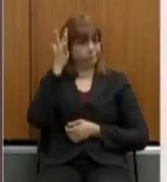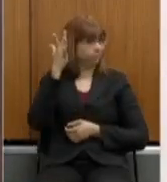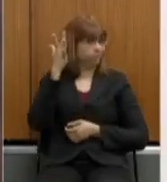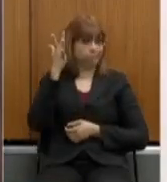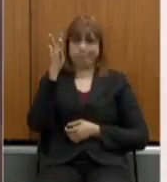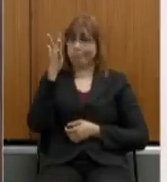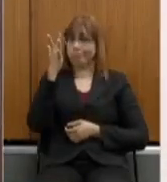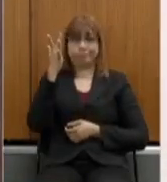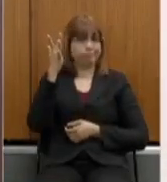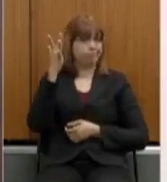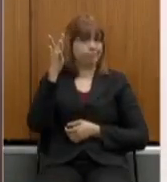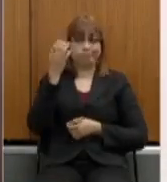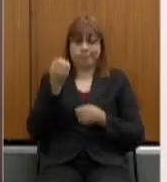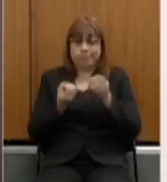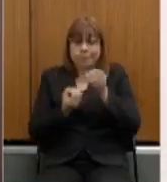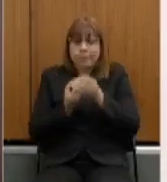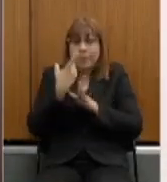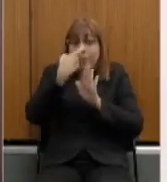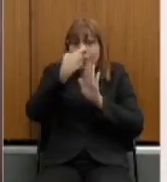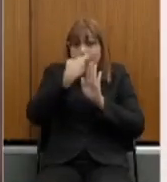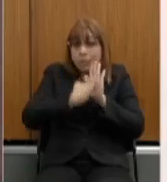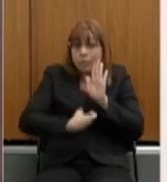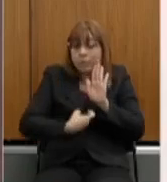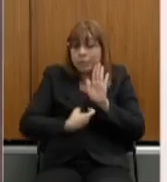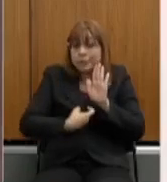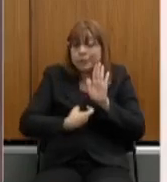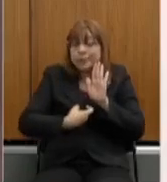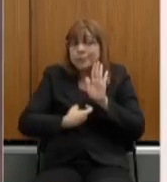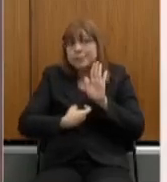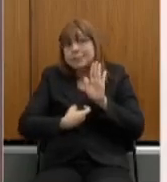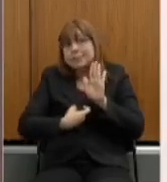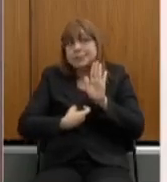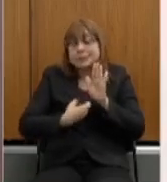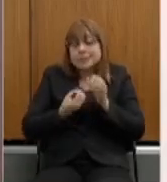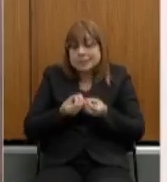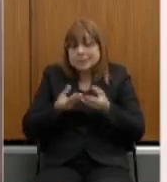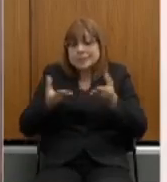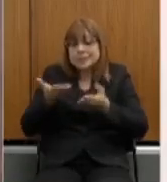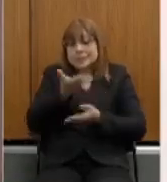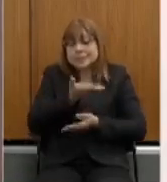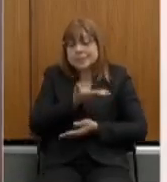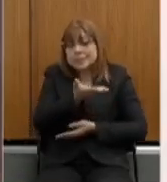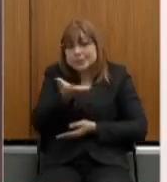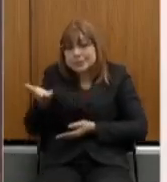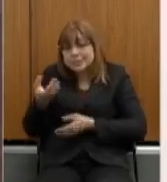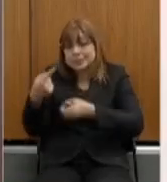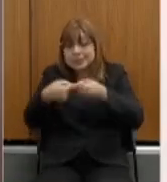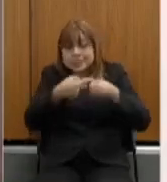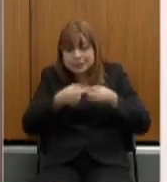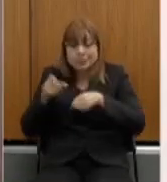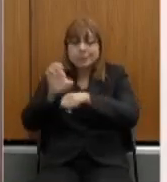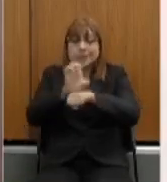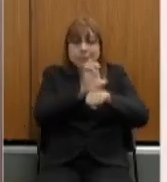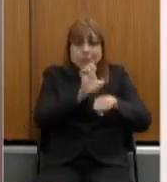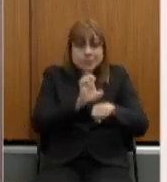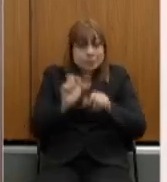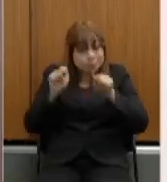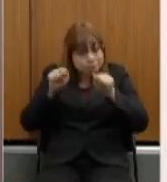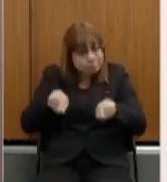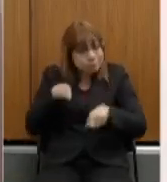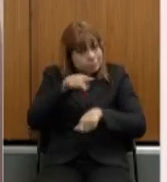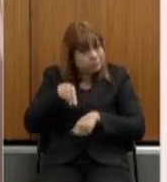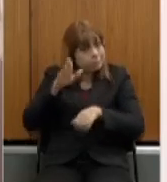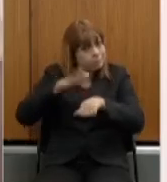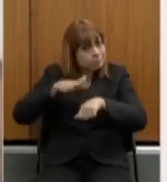escrever um texto que efetivamente desse aos estados e municípios a possibilidade de fazer essa transição,